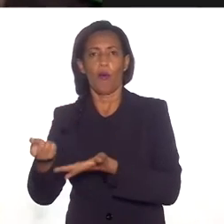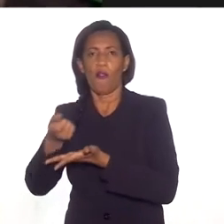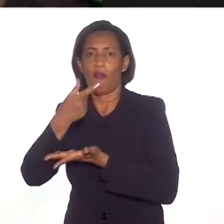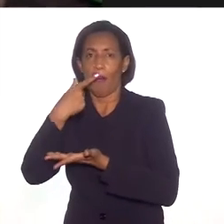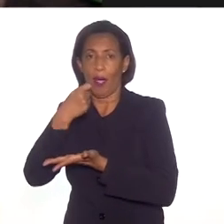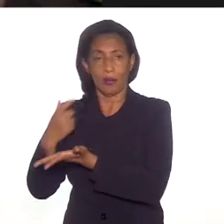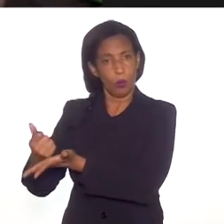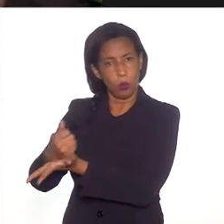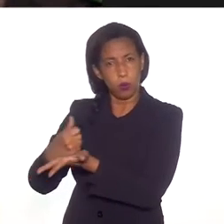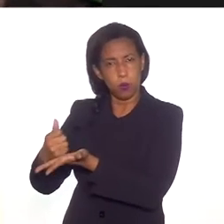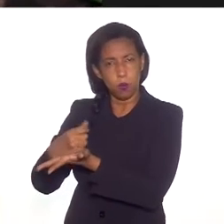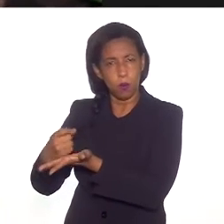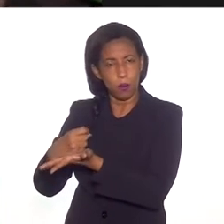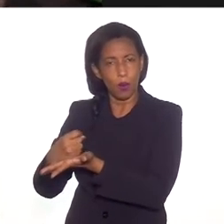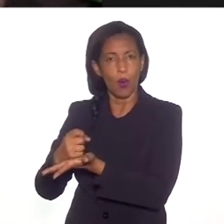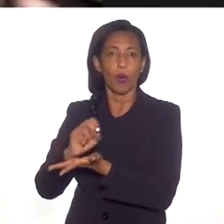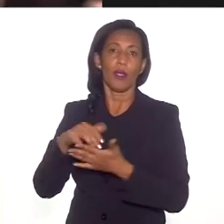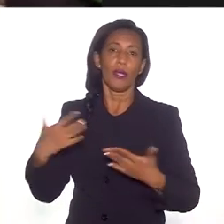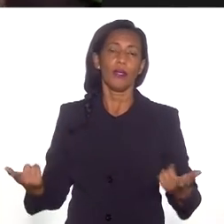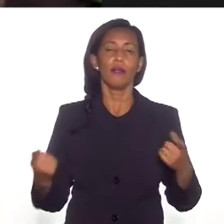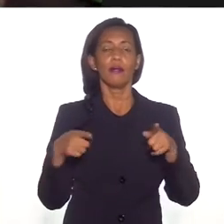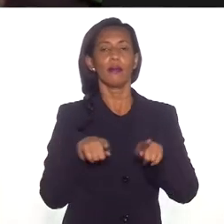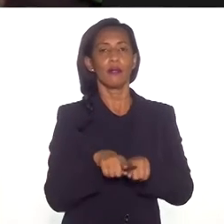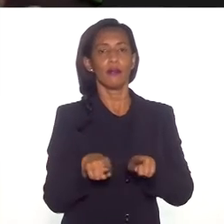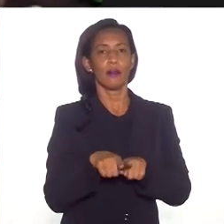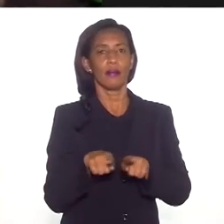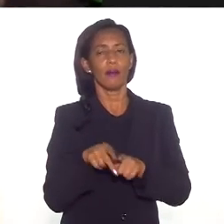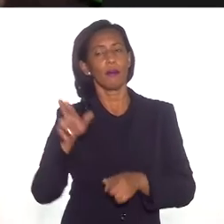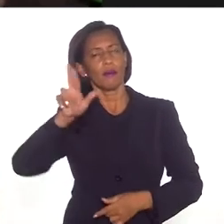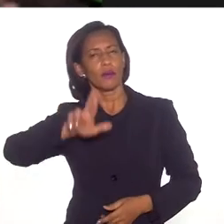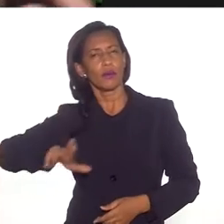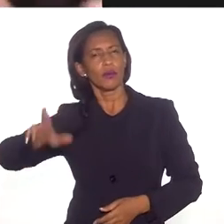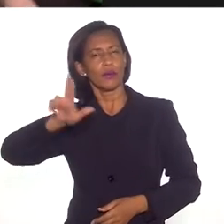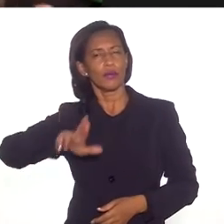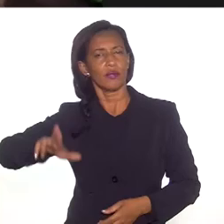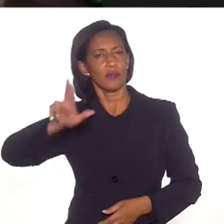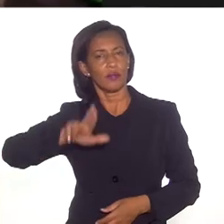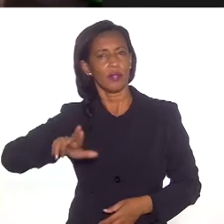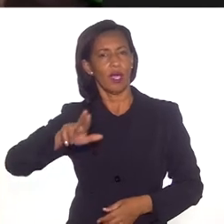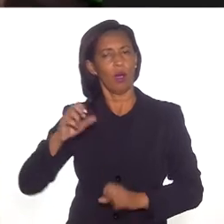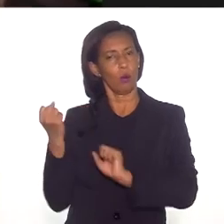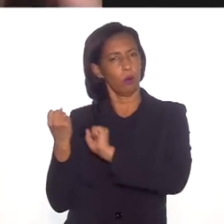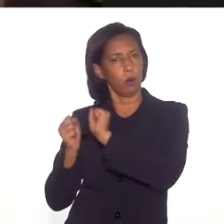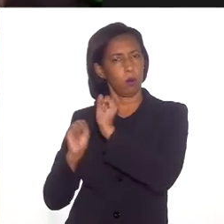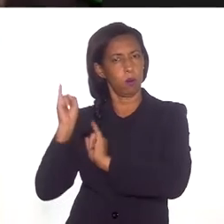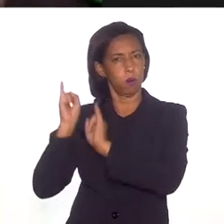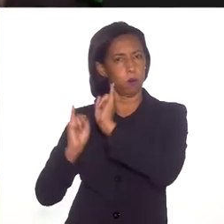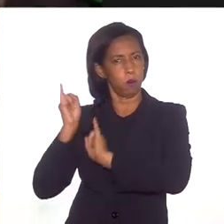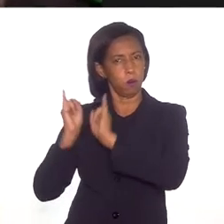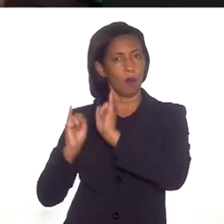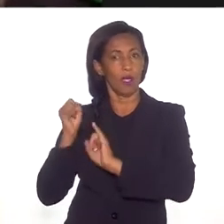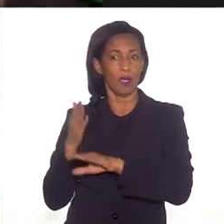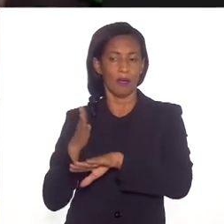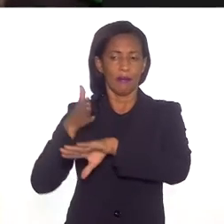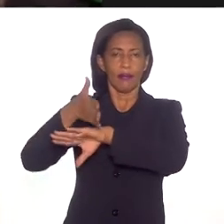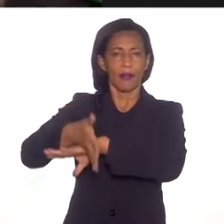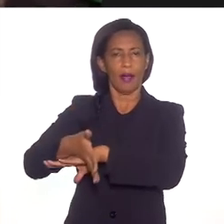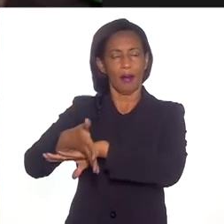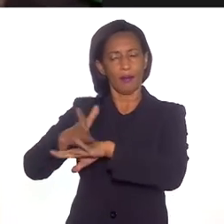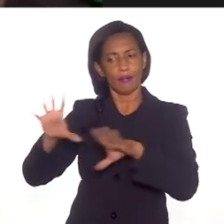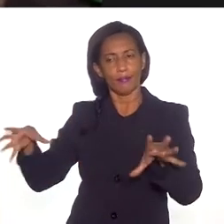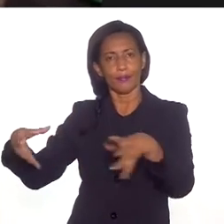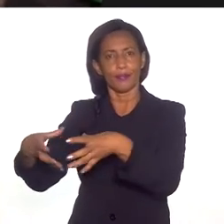farmacológicos, e que as universidades, as indústrias iam para as comunidades